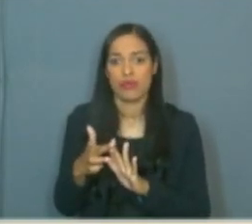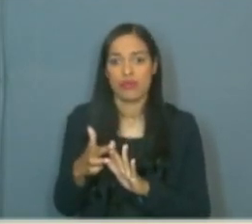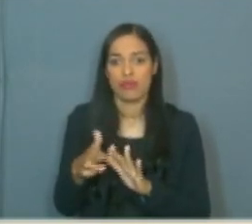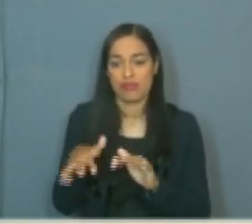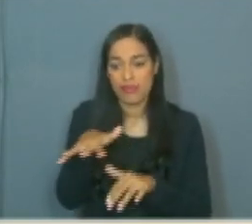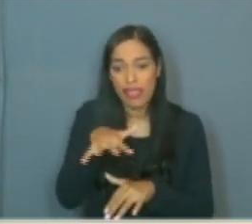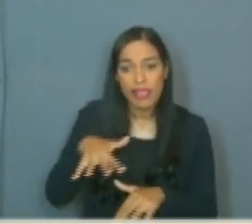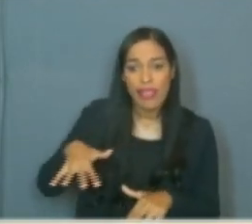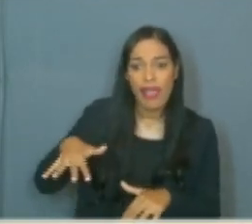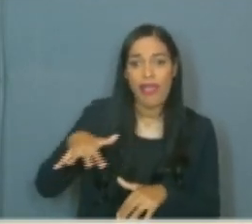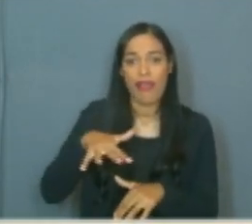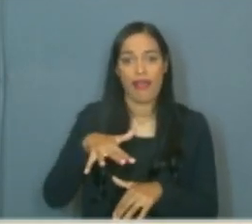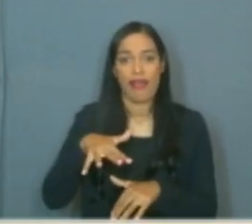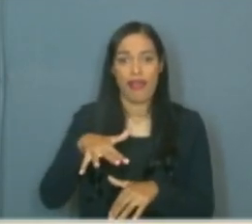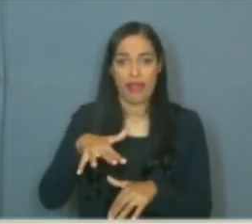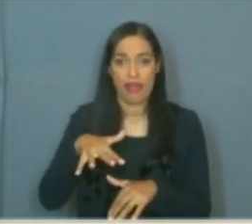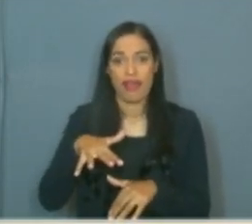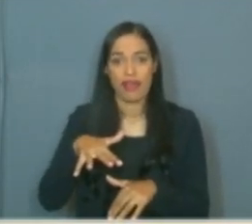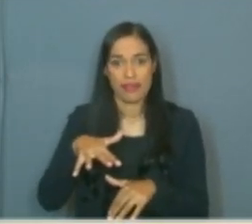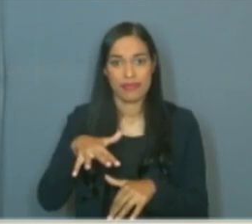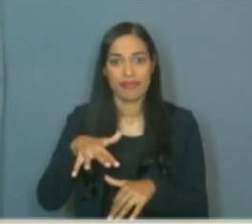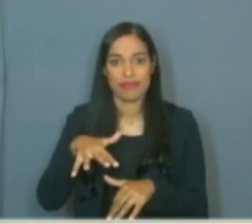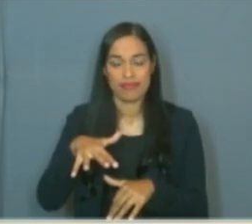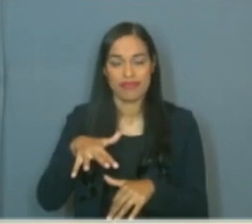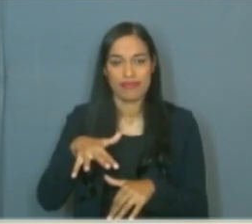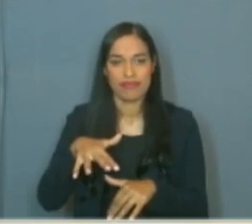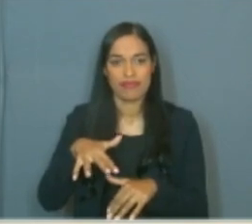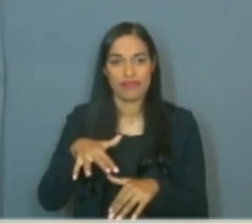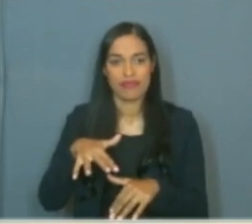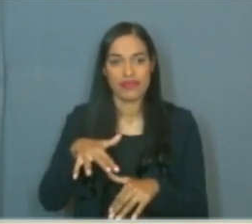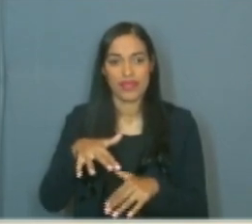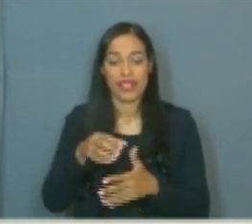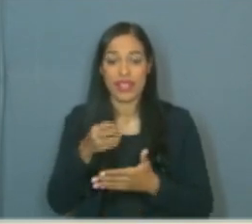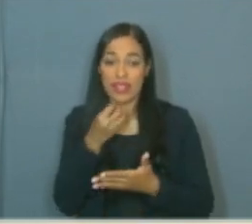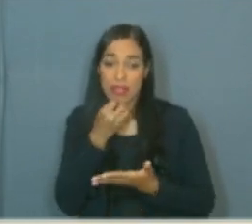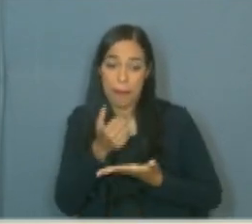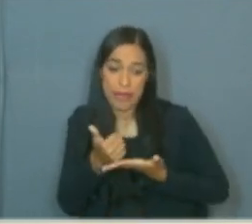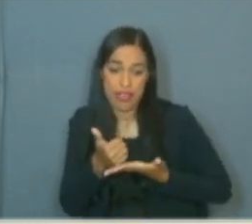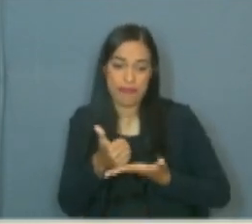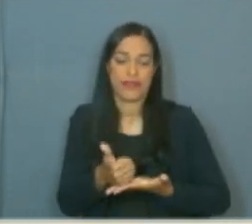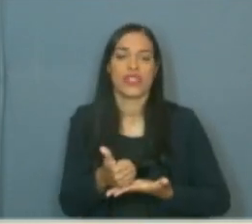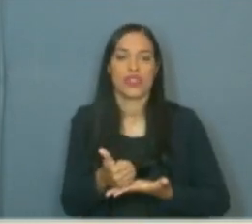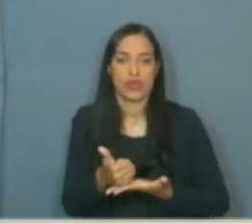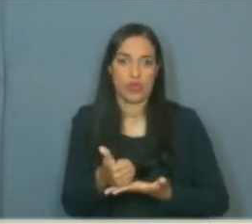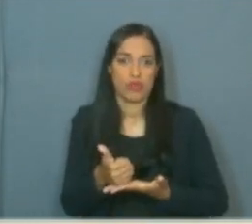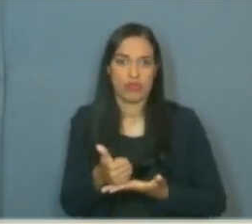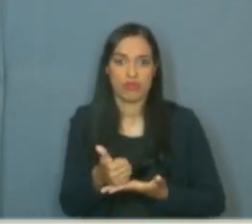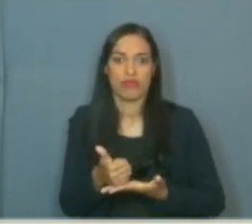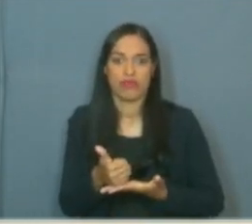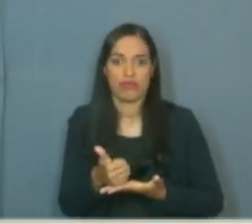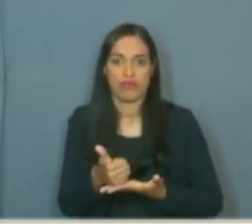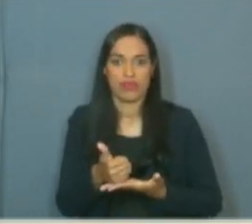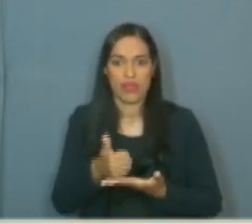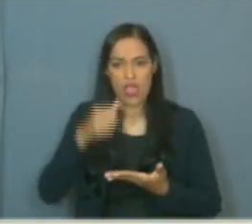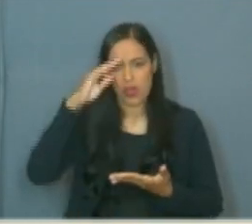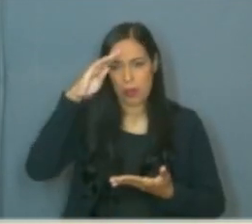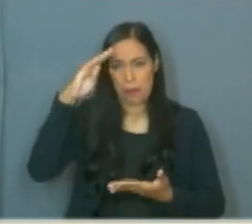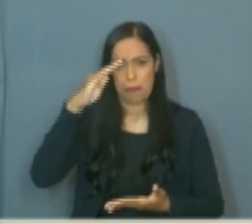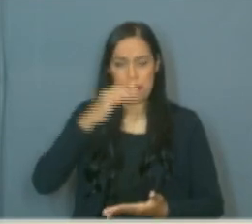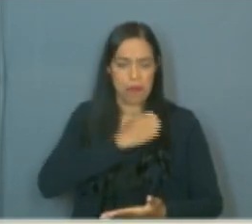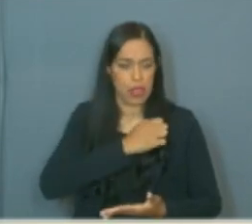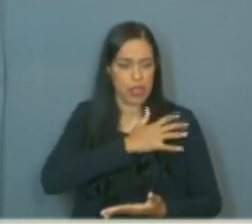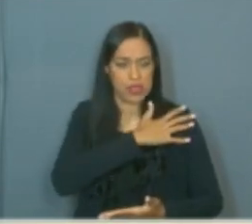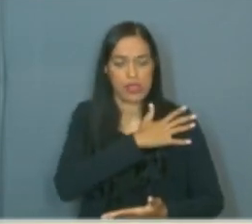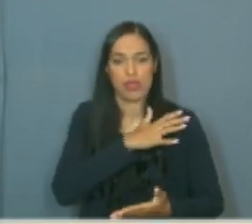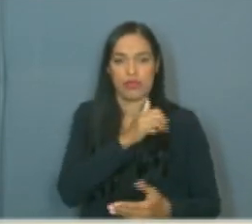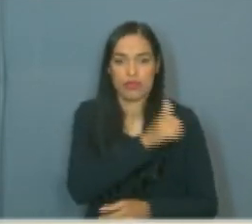beneficiava a milícia carioca, que os milicianos Domingos